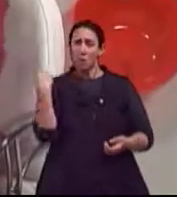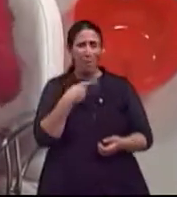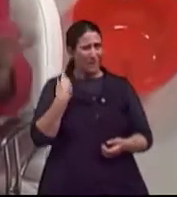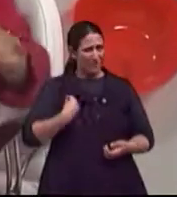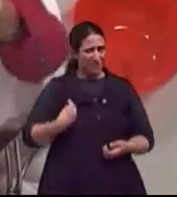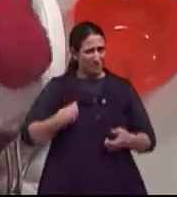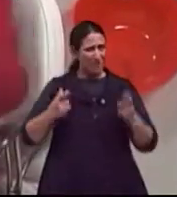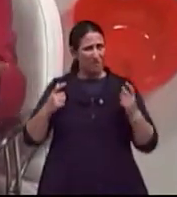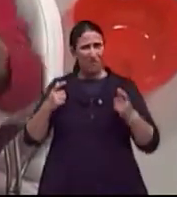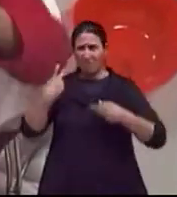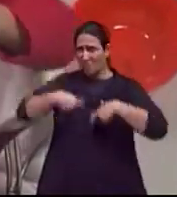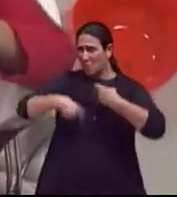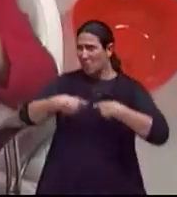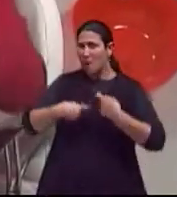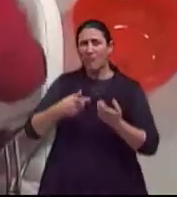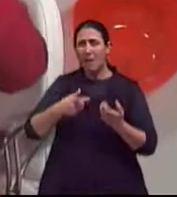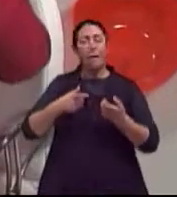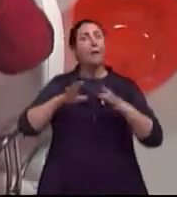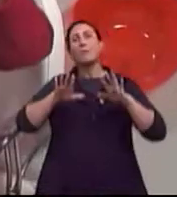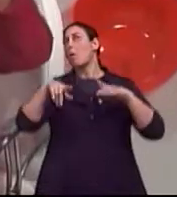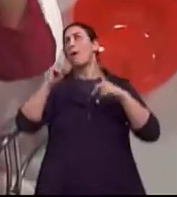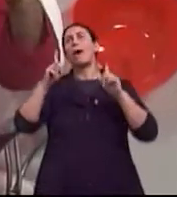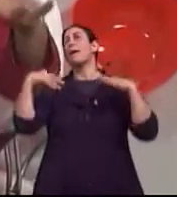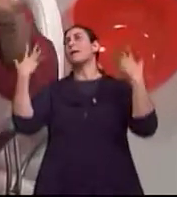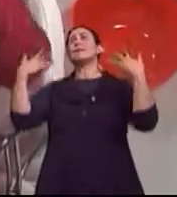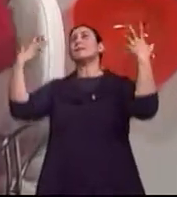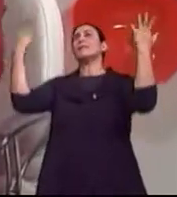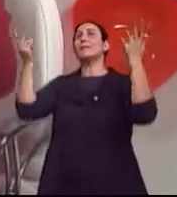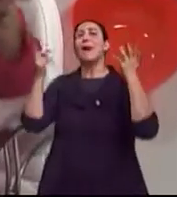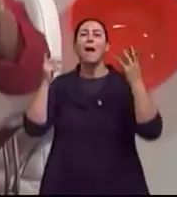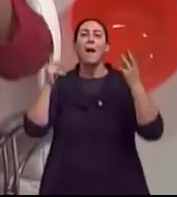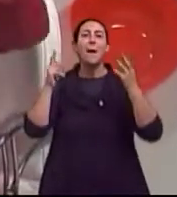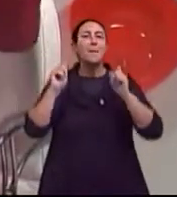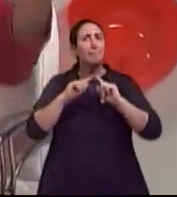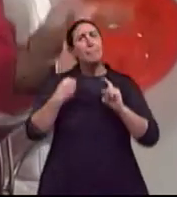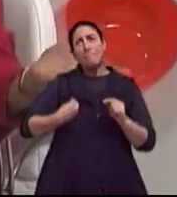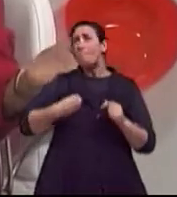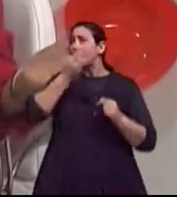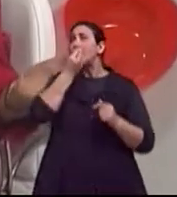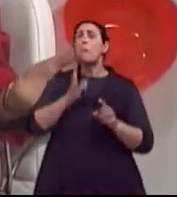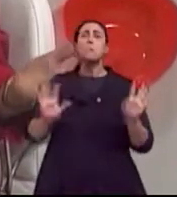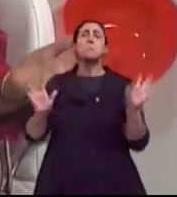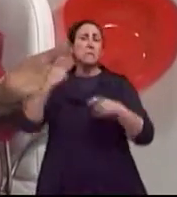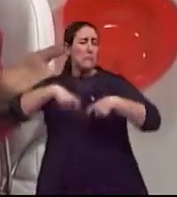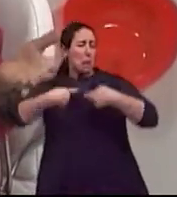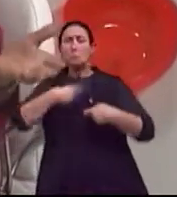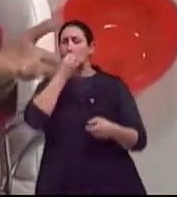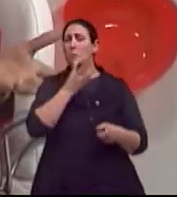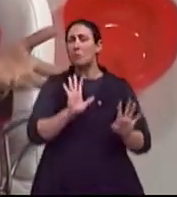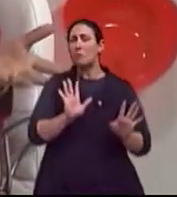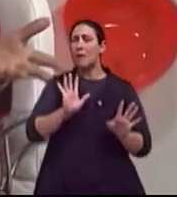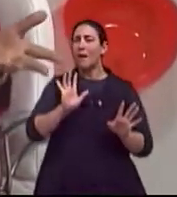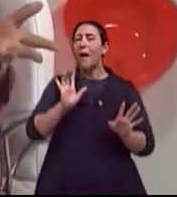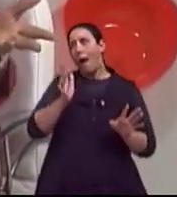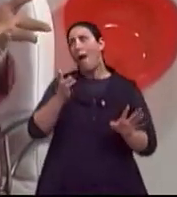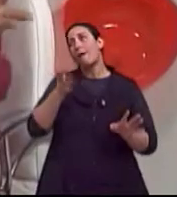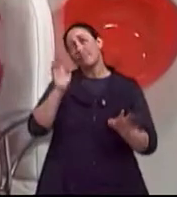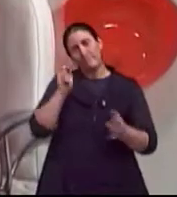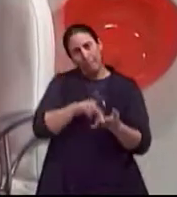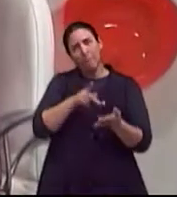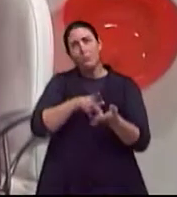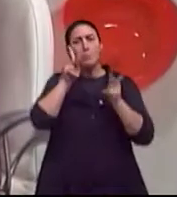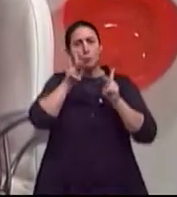sexual vai bem, está assim. Não é mais o que era. As pessoas são outras, com certeza.